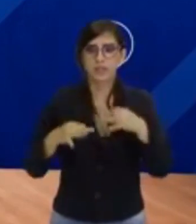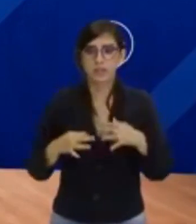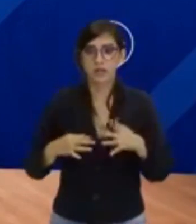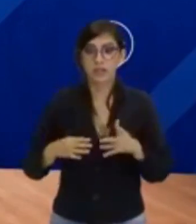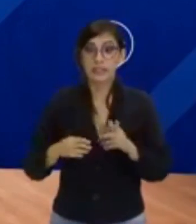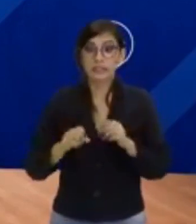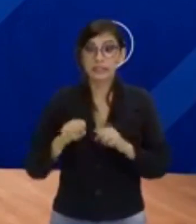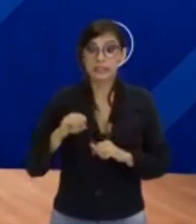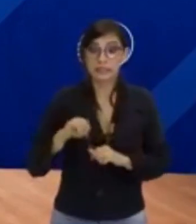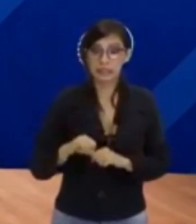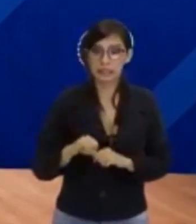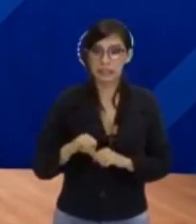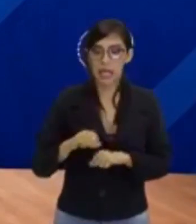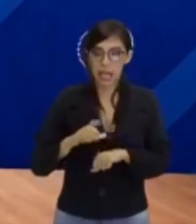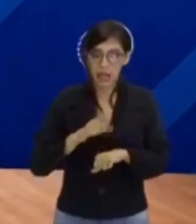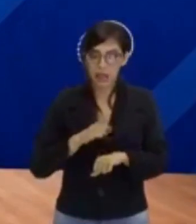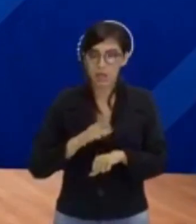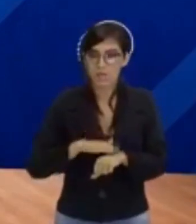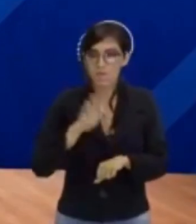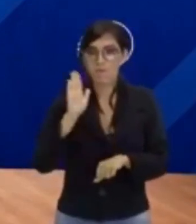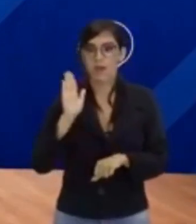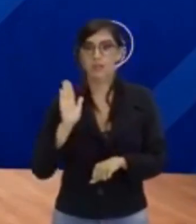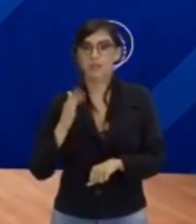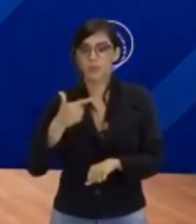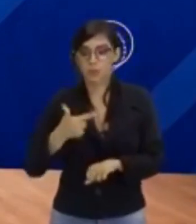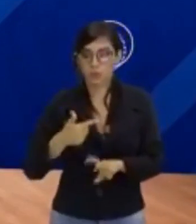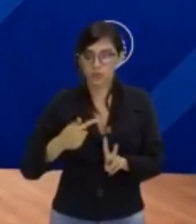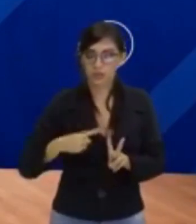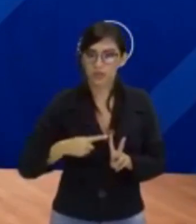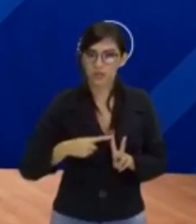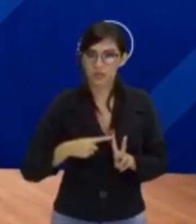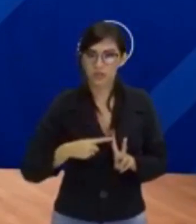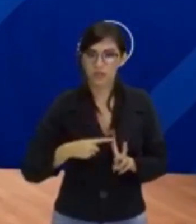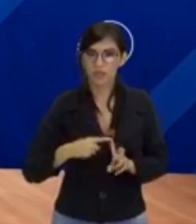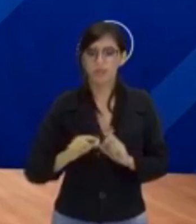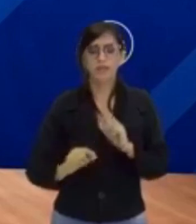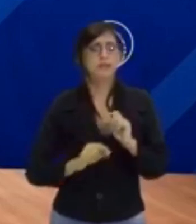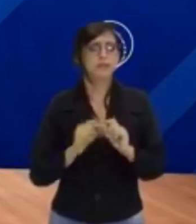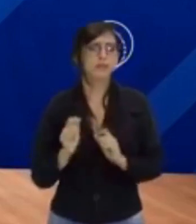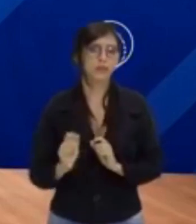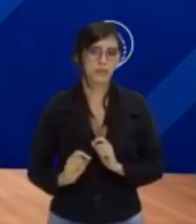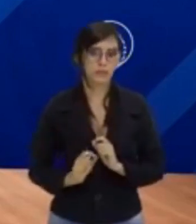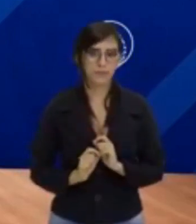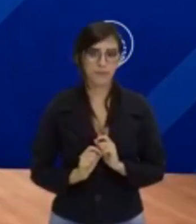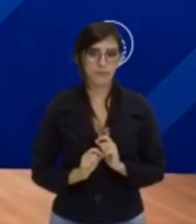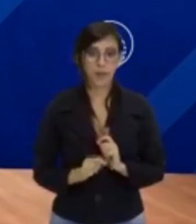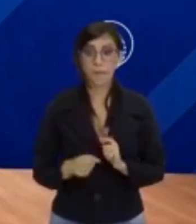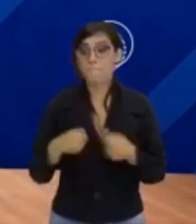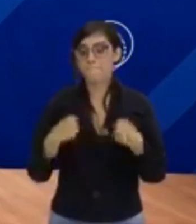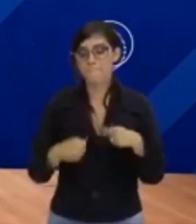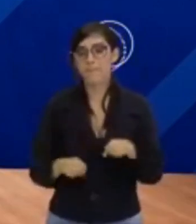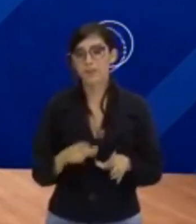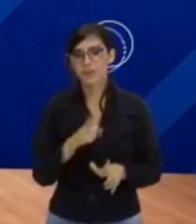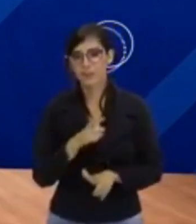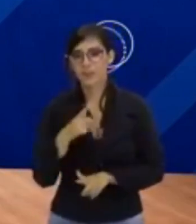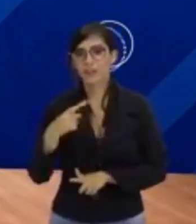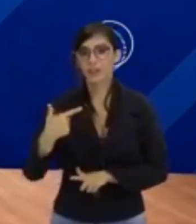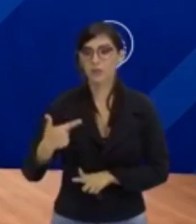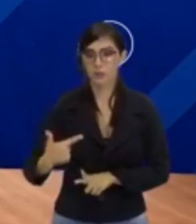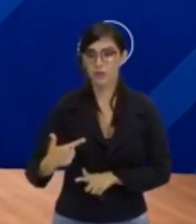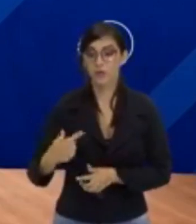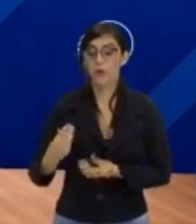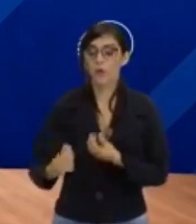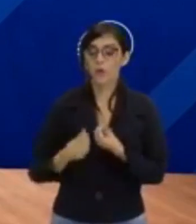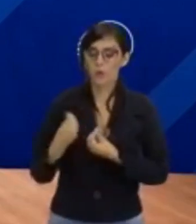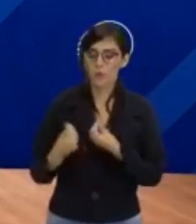tem no máximo duas raízes, quer dizer que eu posso ter duas, como foi o caso do exemplo lá que eu